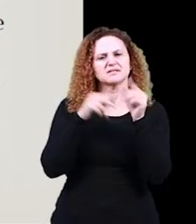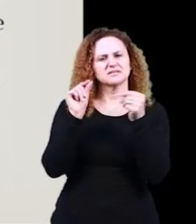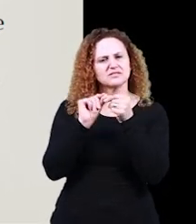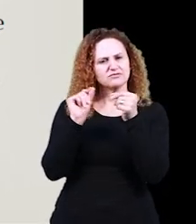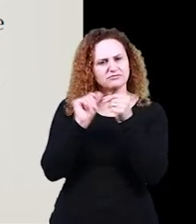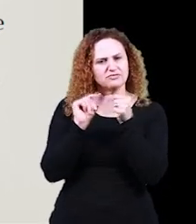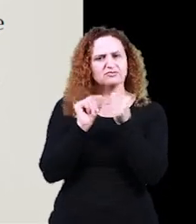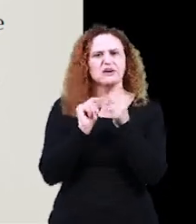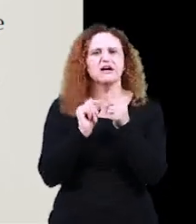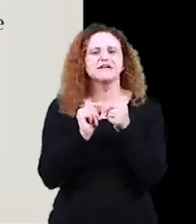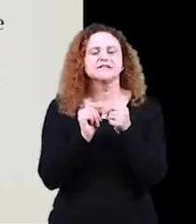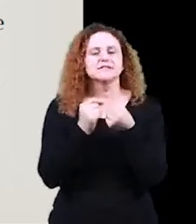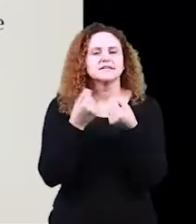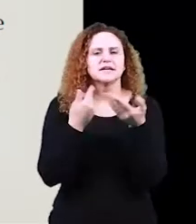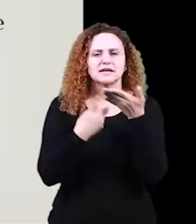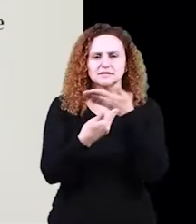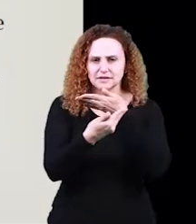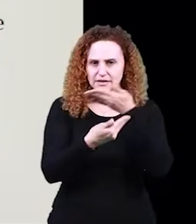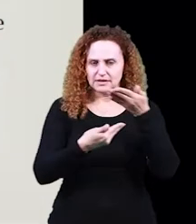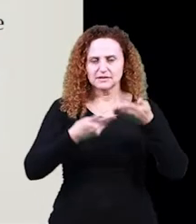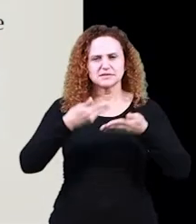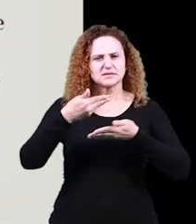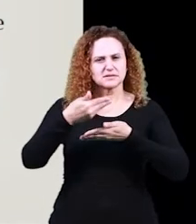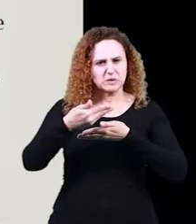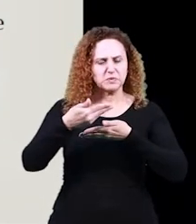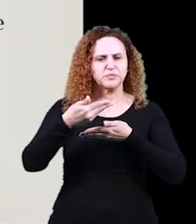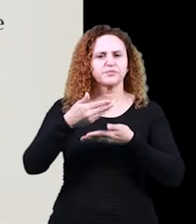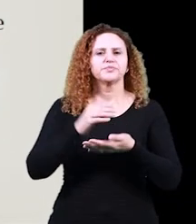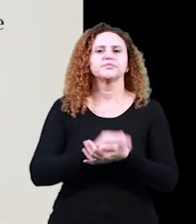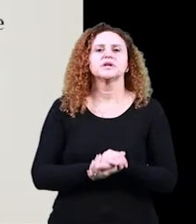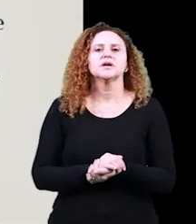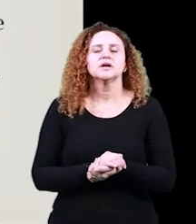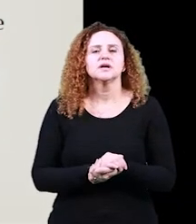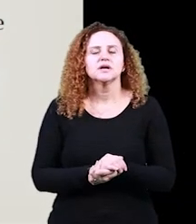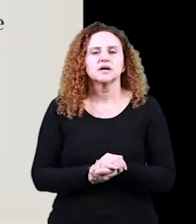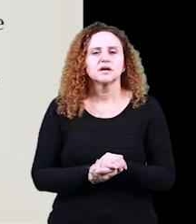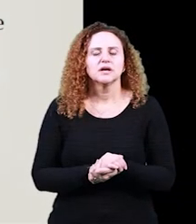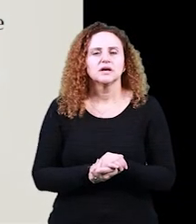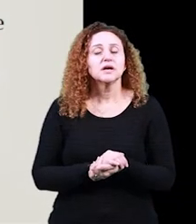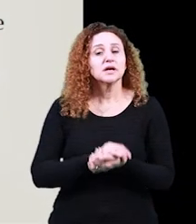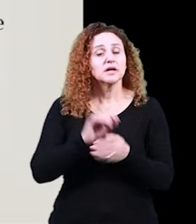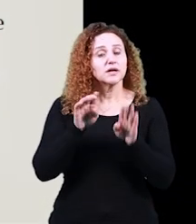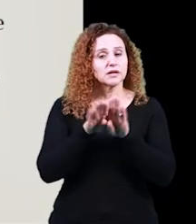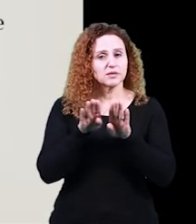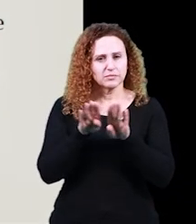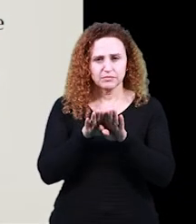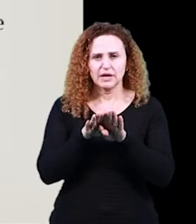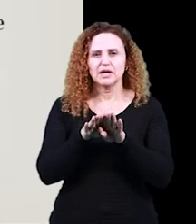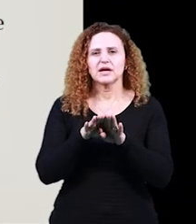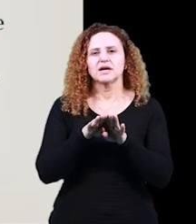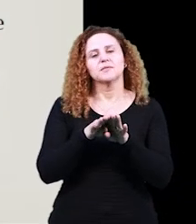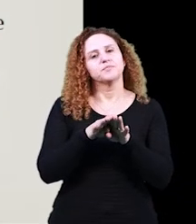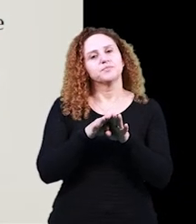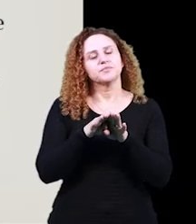seleção que o falante opera em função dos dados contextuais. E, por fim, a sociolinguística